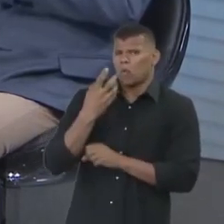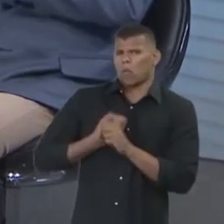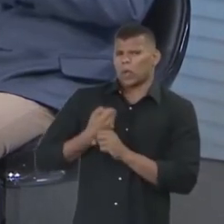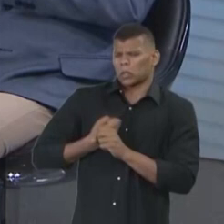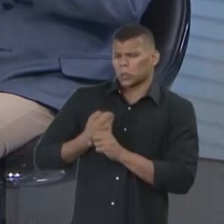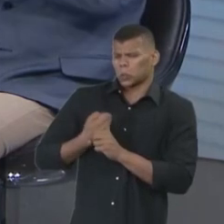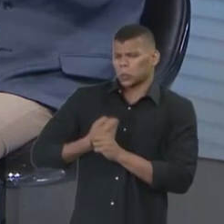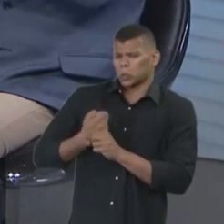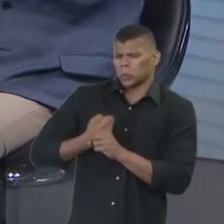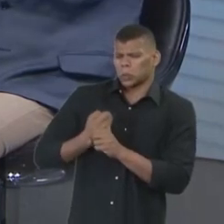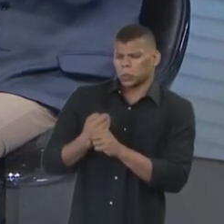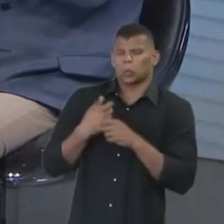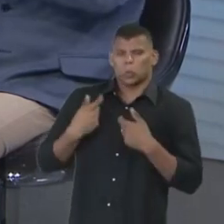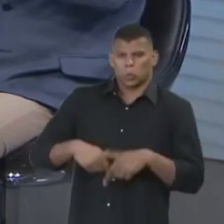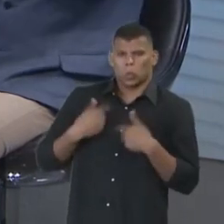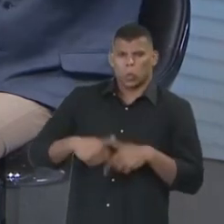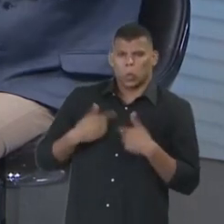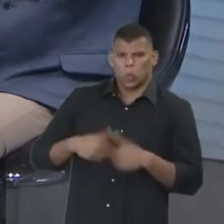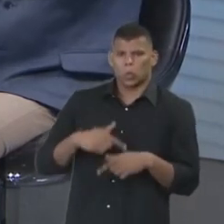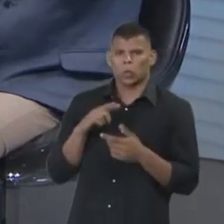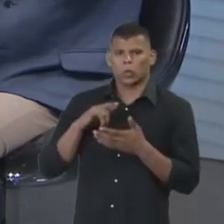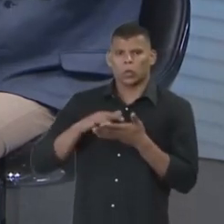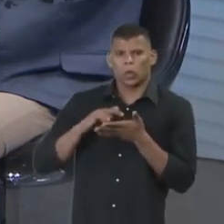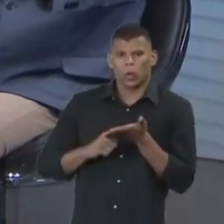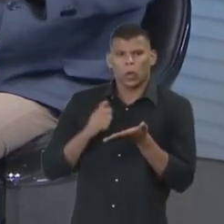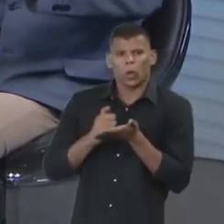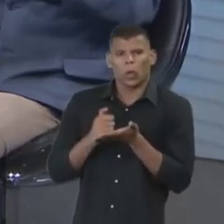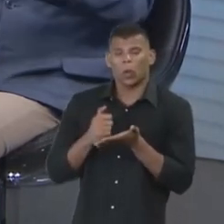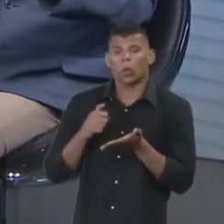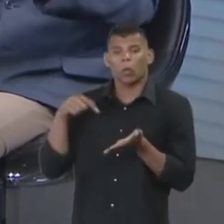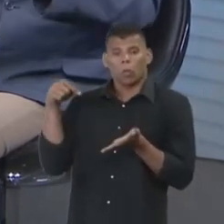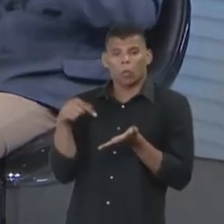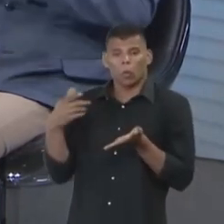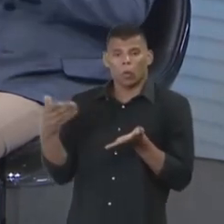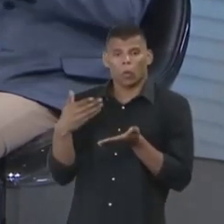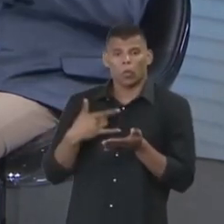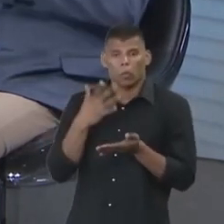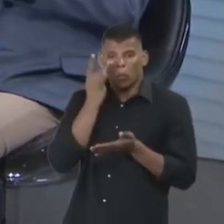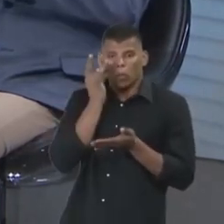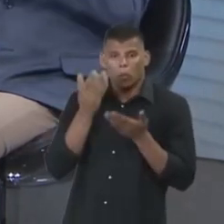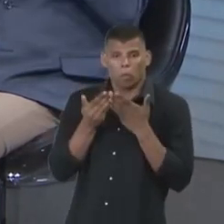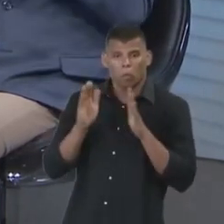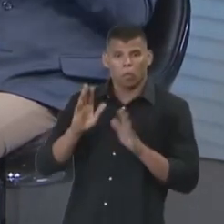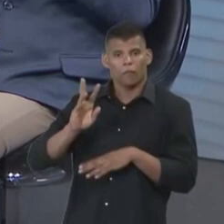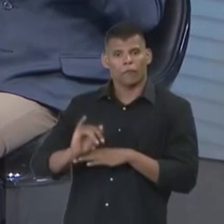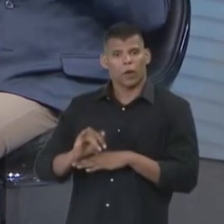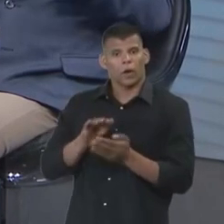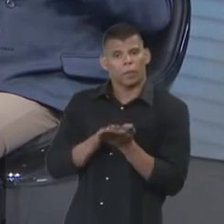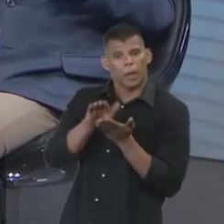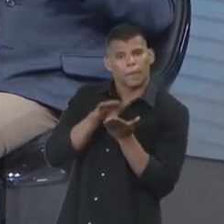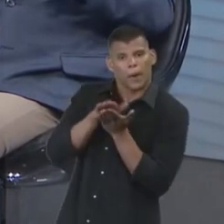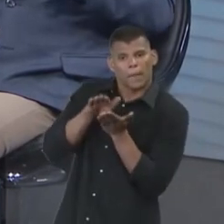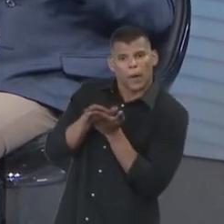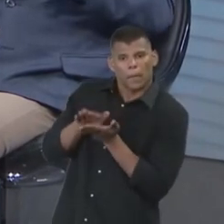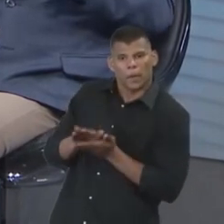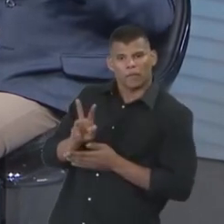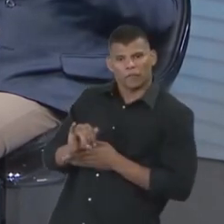é uma das organizadoras desse evento internacional, que vai ter uma edição agora presencial pós-pandemia. Dá para acreditar